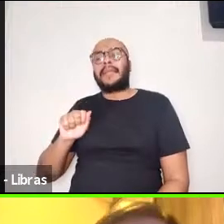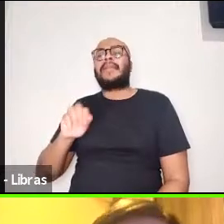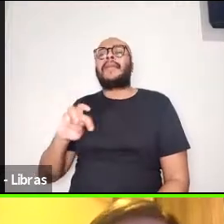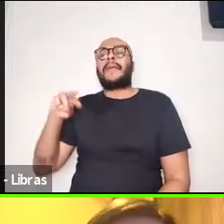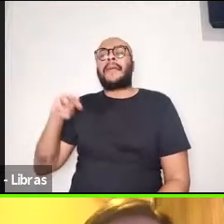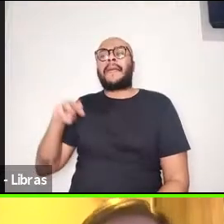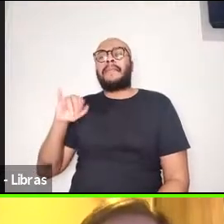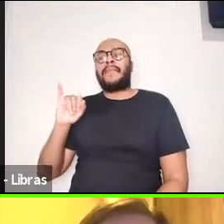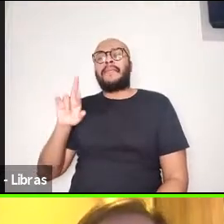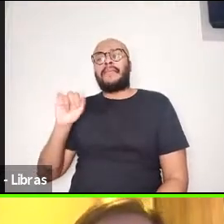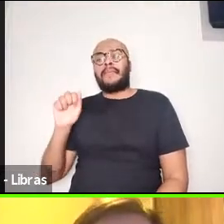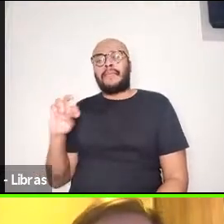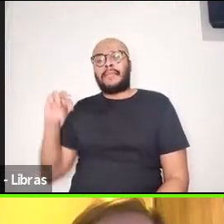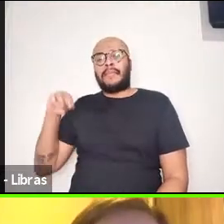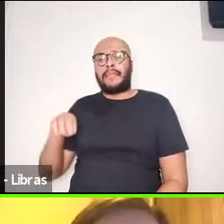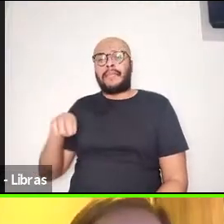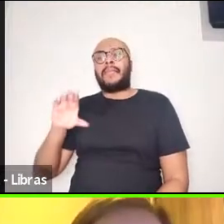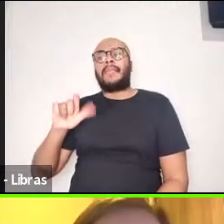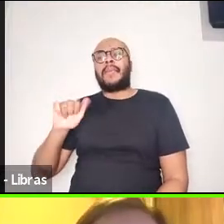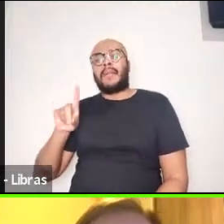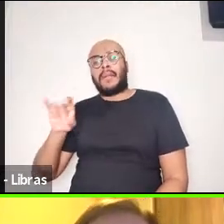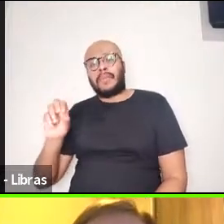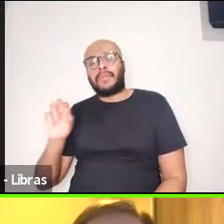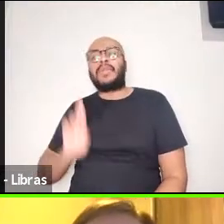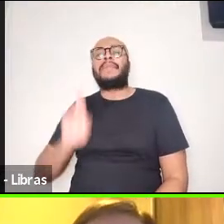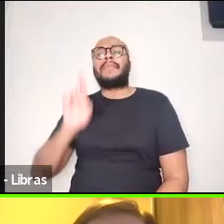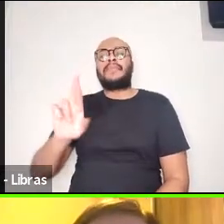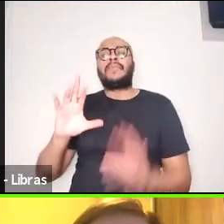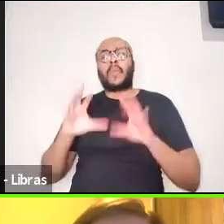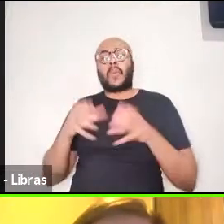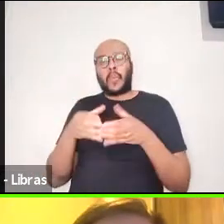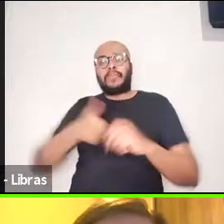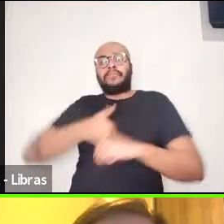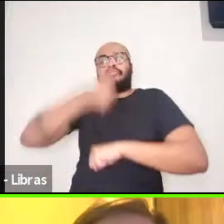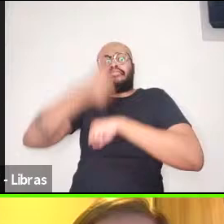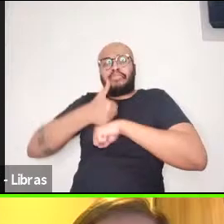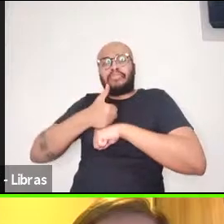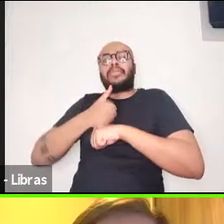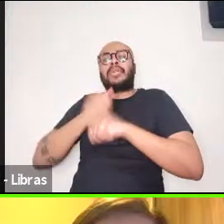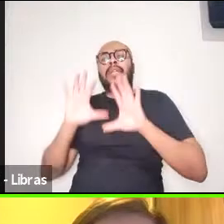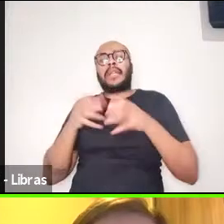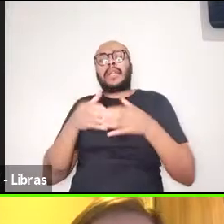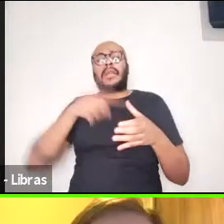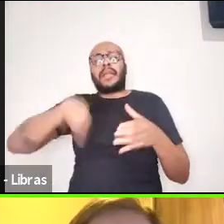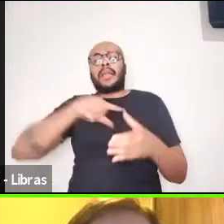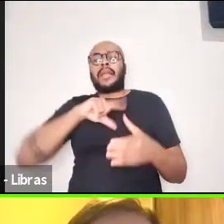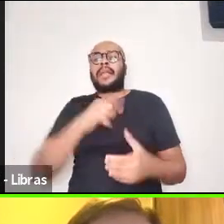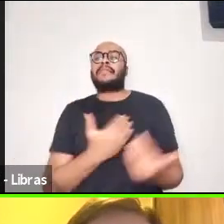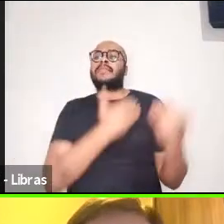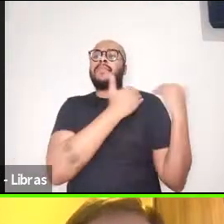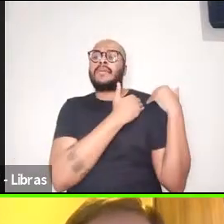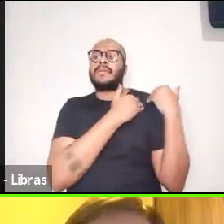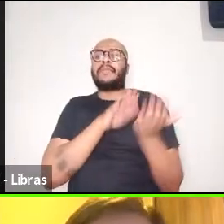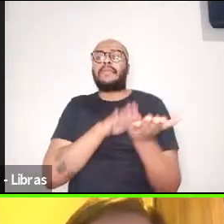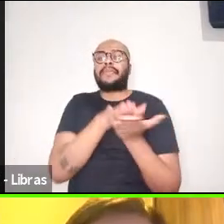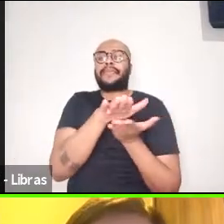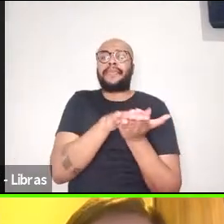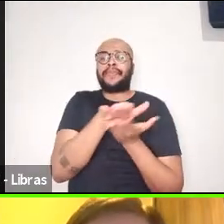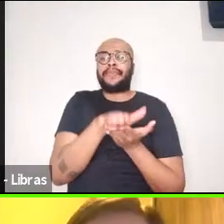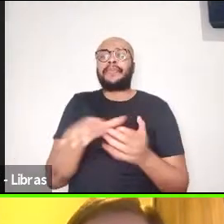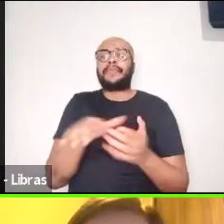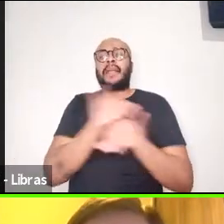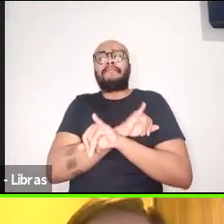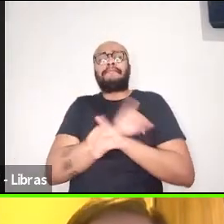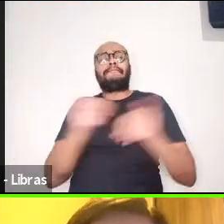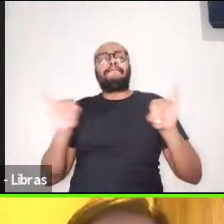que são os nossos representantes aí da diretoria, é, na comissão editorial. Gostaria de dizer para todos